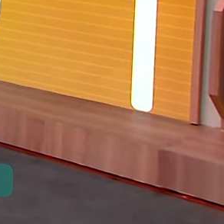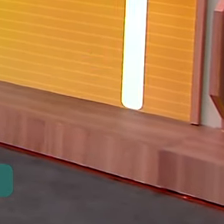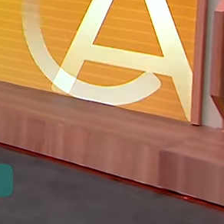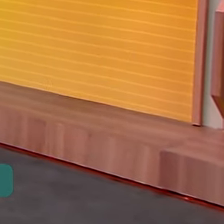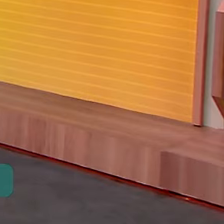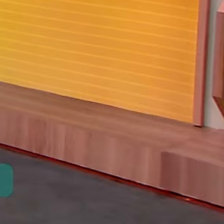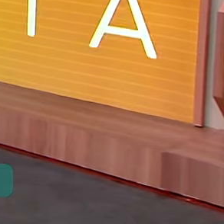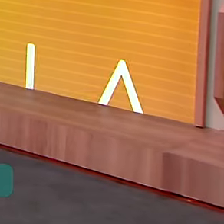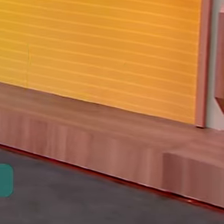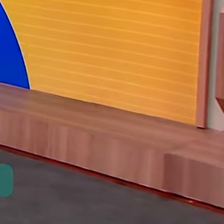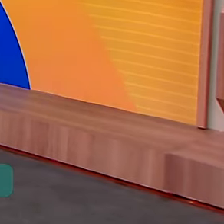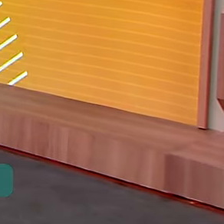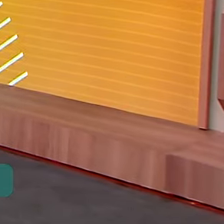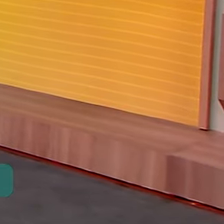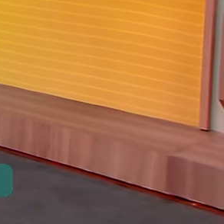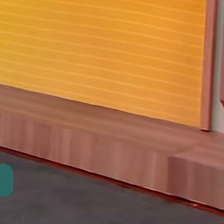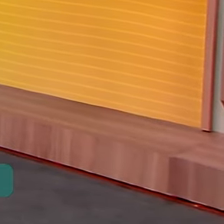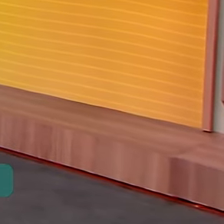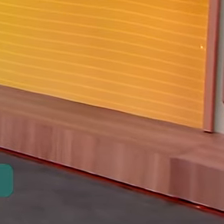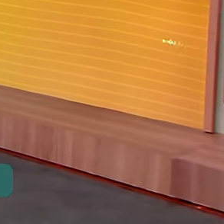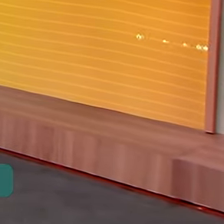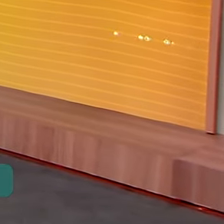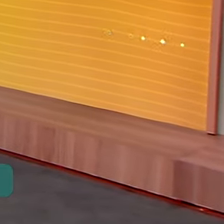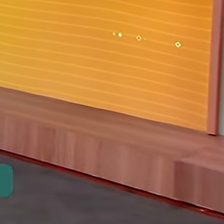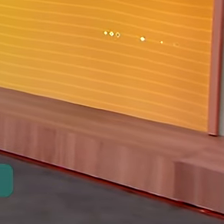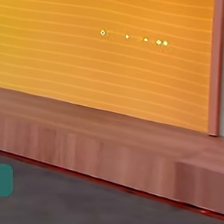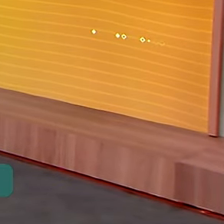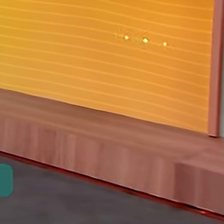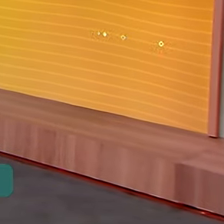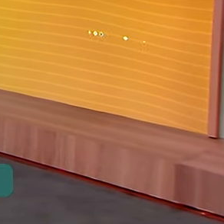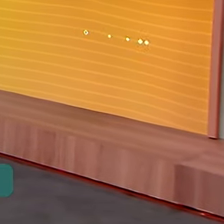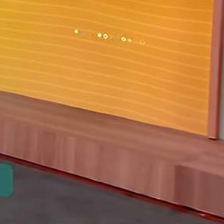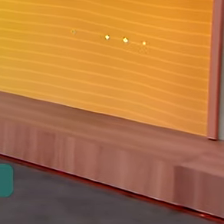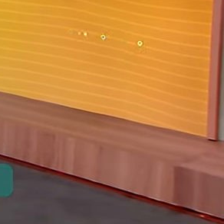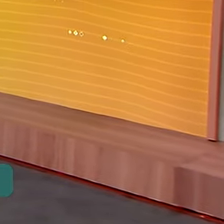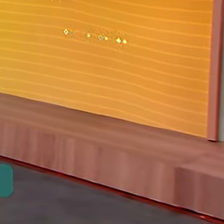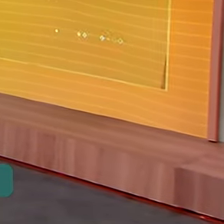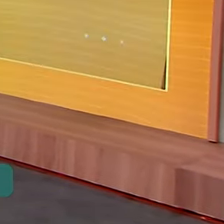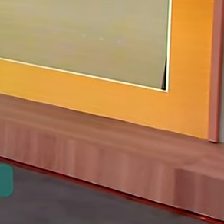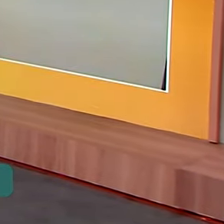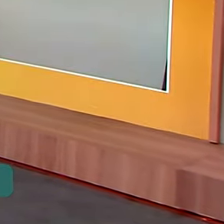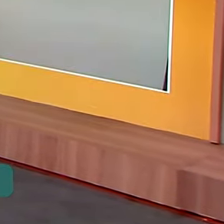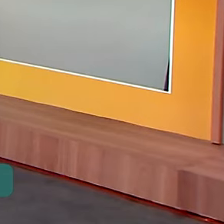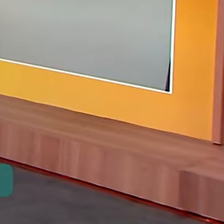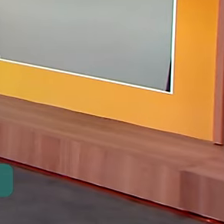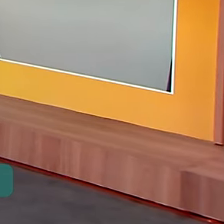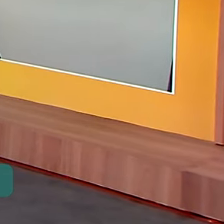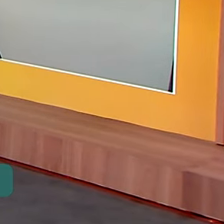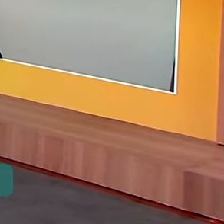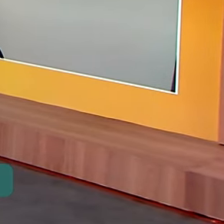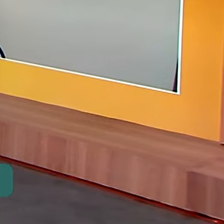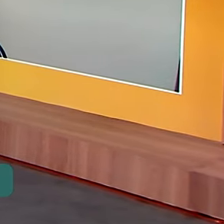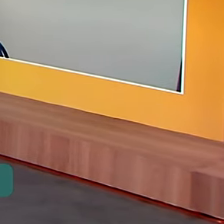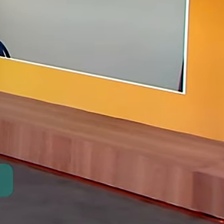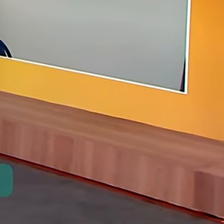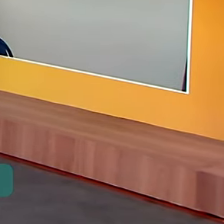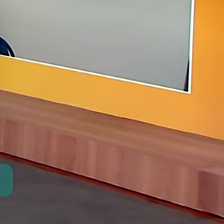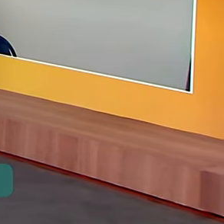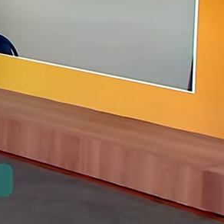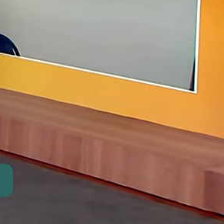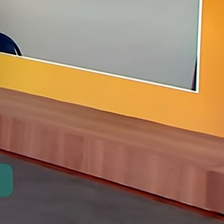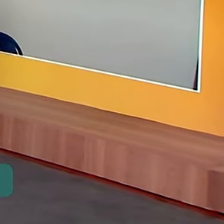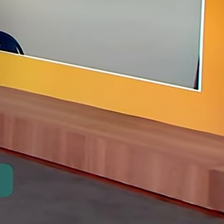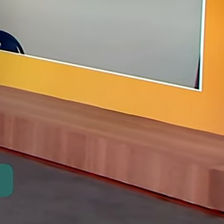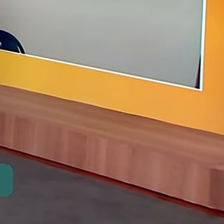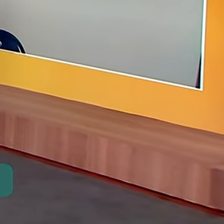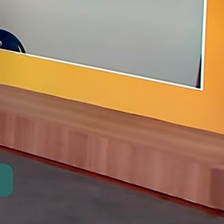aumento das taxas de vacinação. Para fazer um balanço dessas ações na terra indígena, recebemos agora a Lucinha Tremembé, que é secretária de Junta